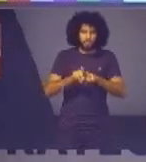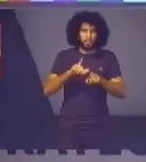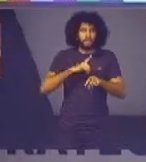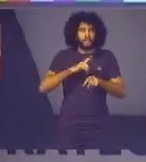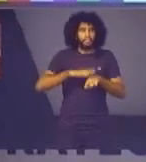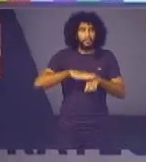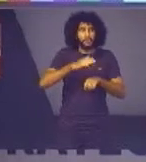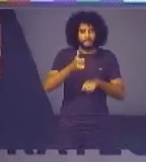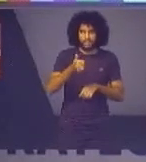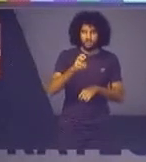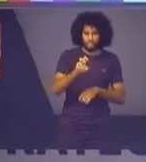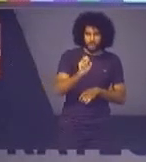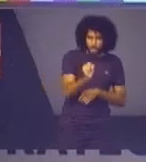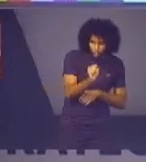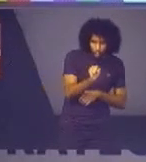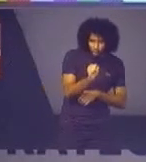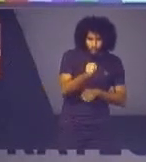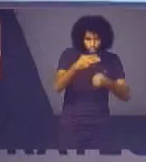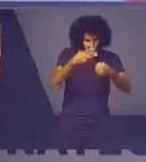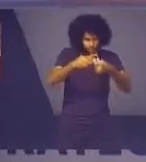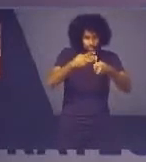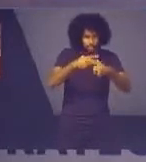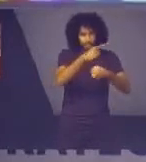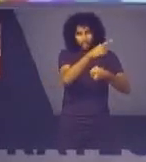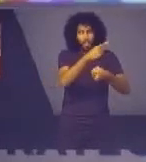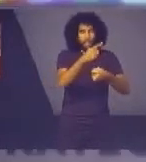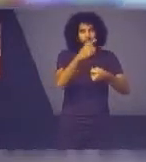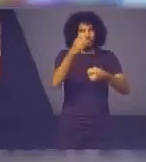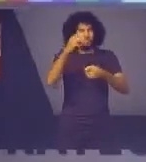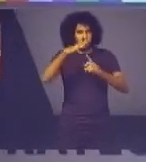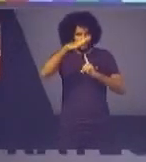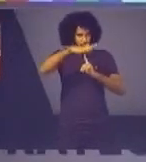no Paraná a próxima